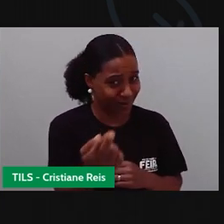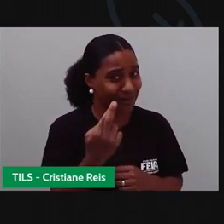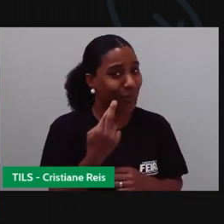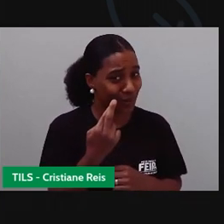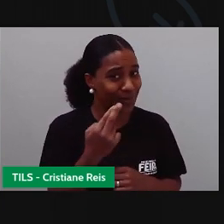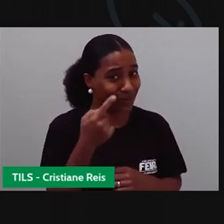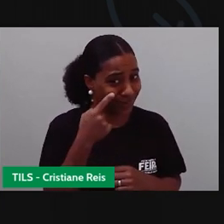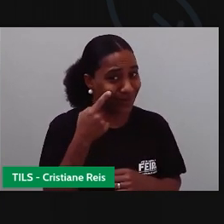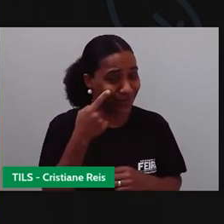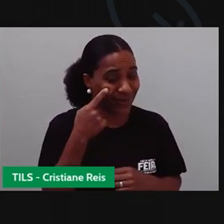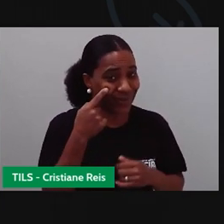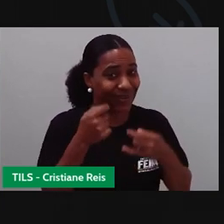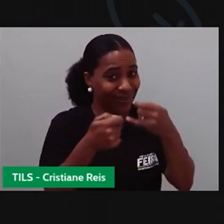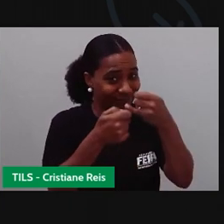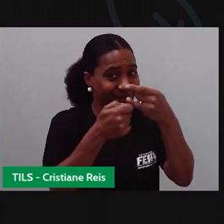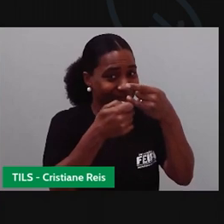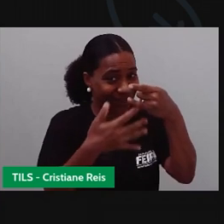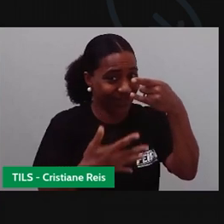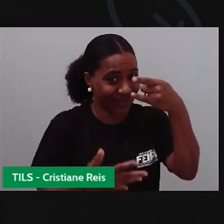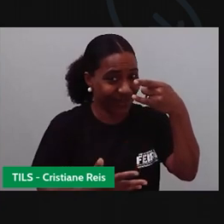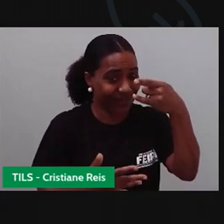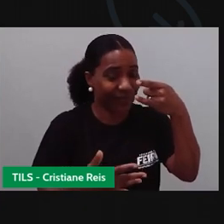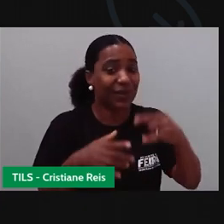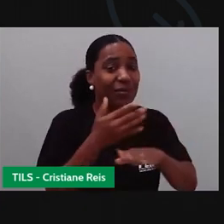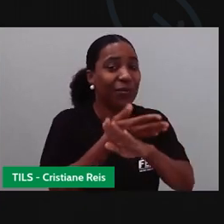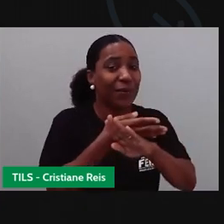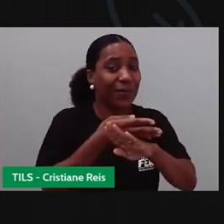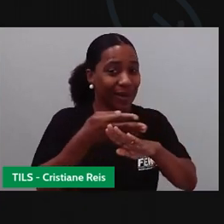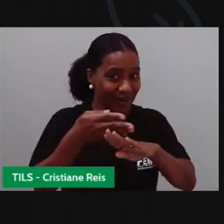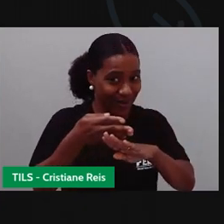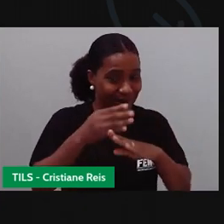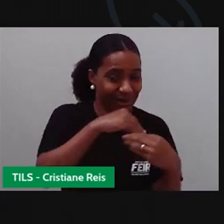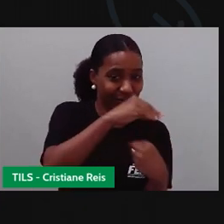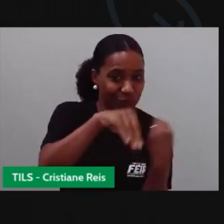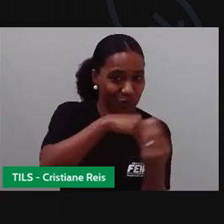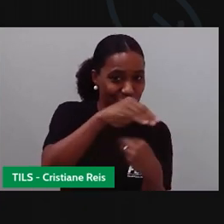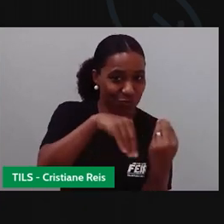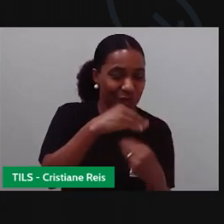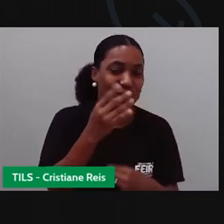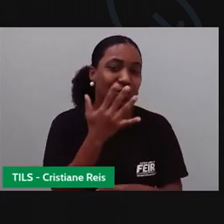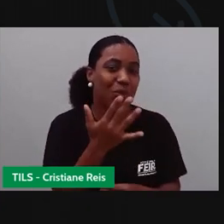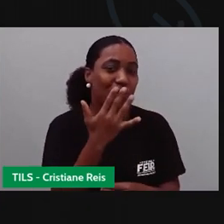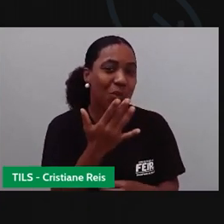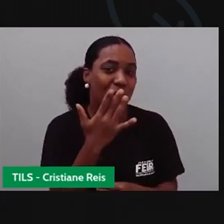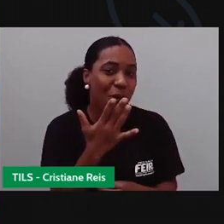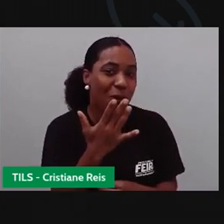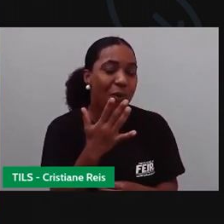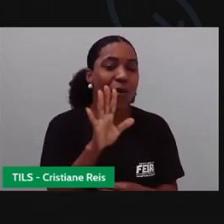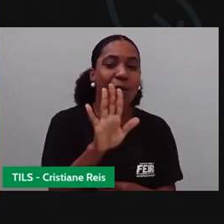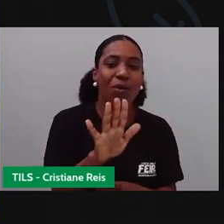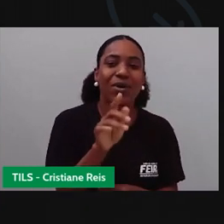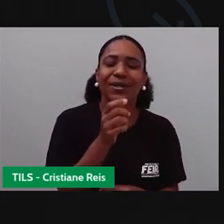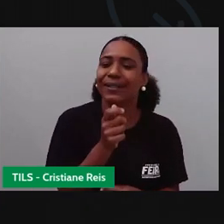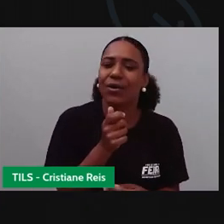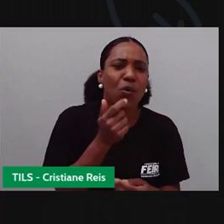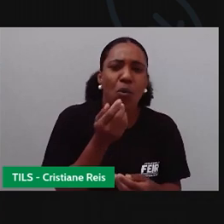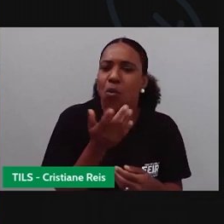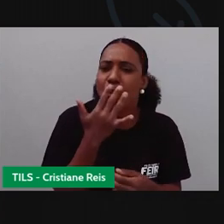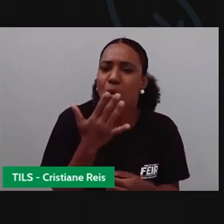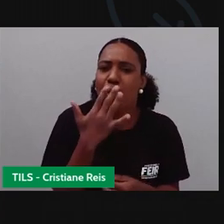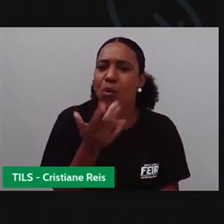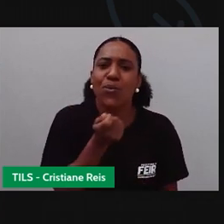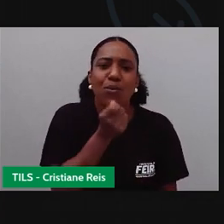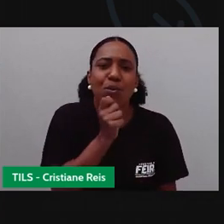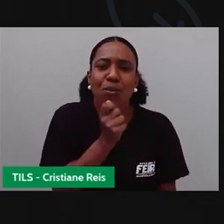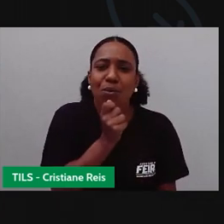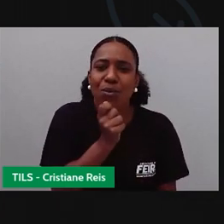resposta, viu? Vocês acham que o branco é a mistura de todas as cores ou a ausência? Vou dar um outro desafio